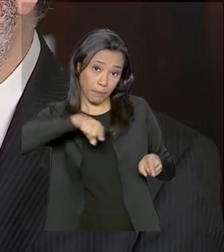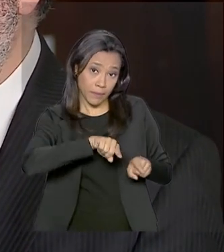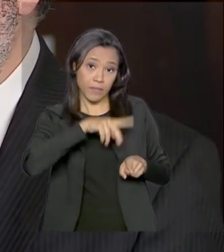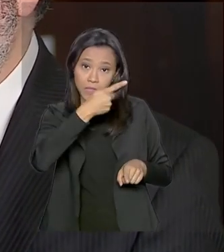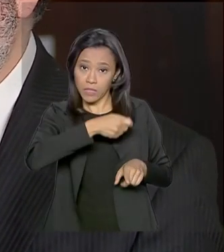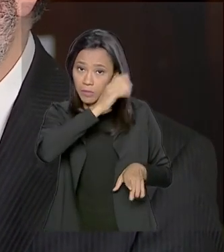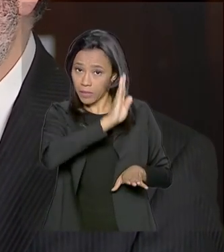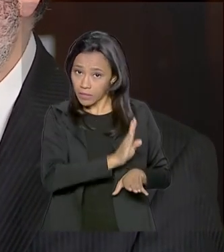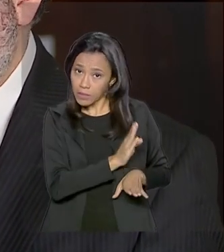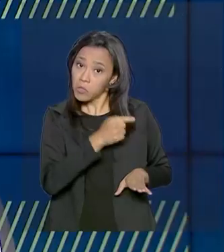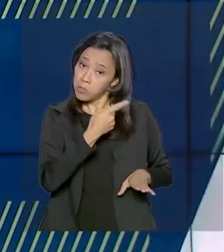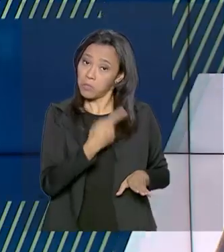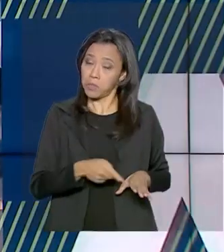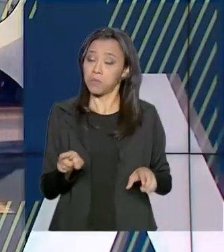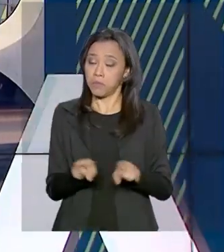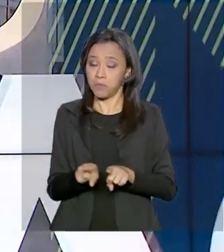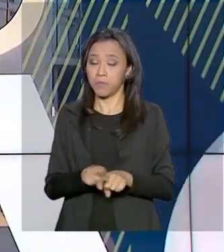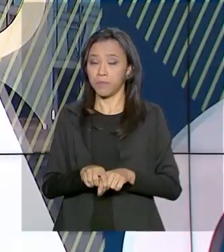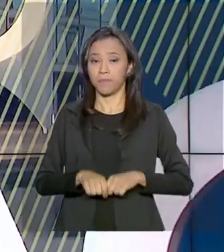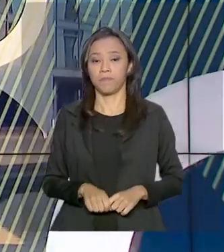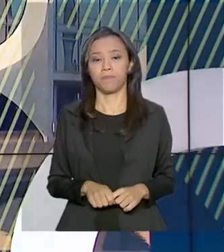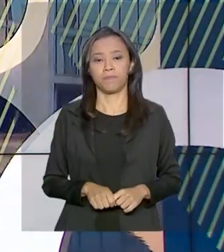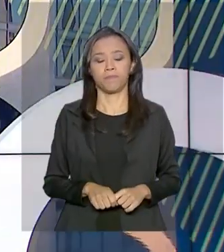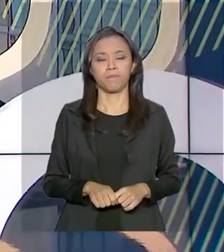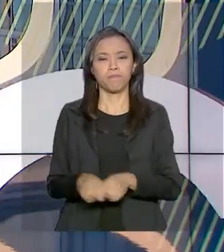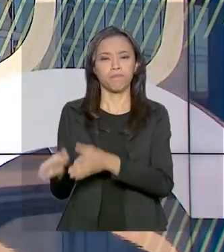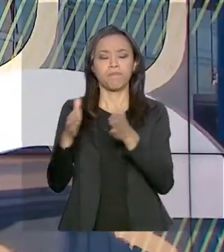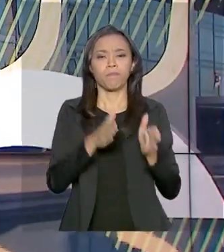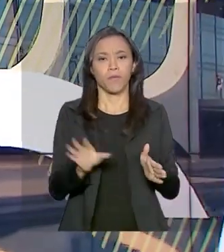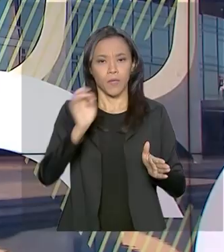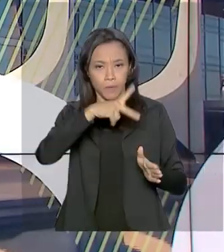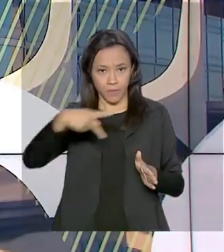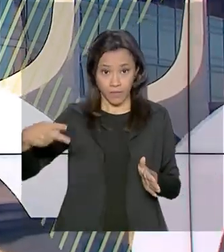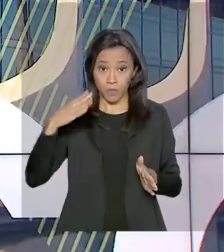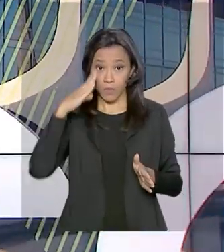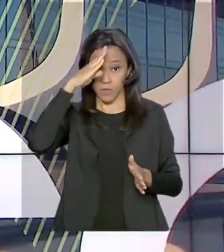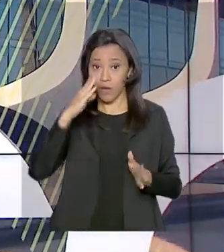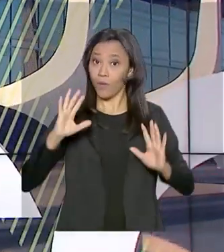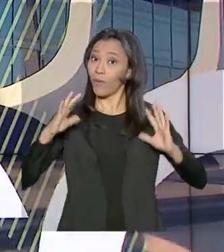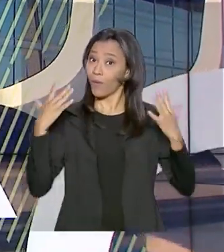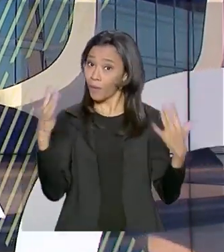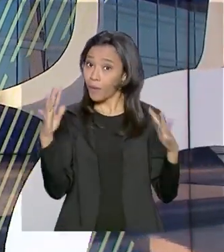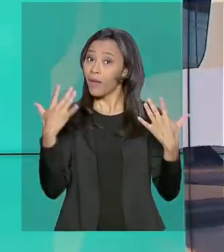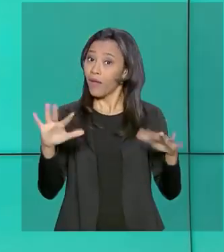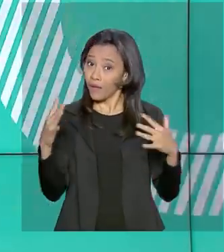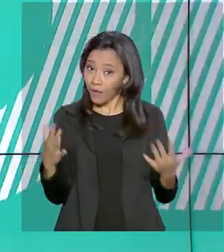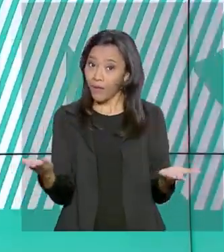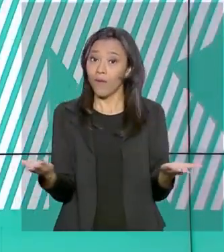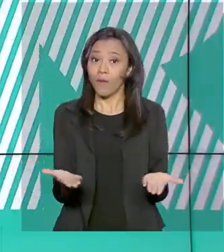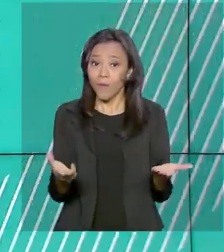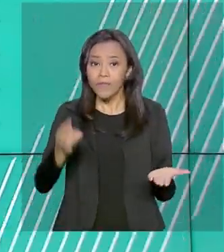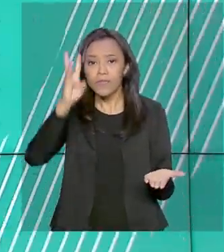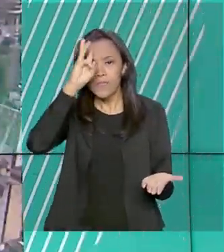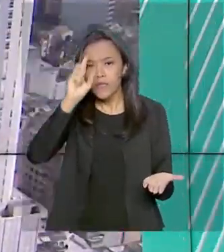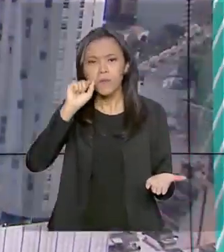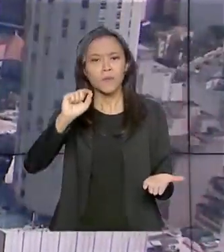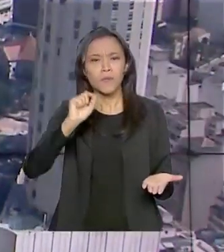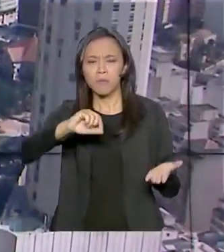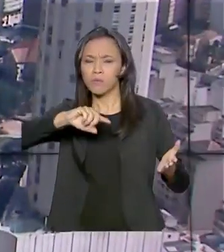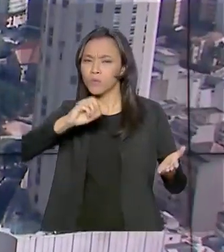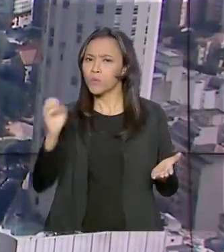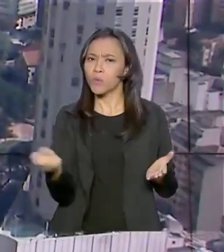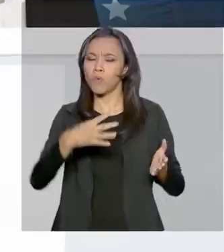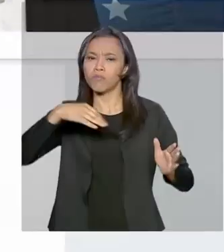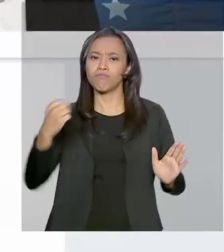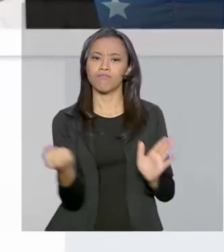que é inteiramente recíproca. E o presidente Jair Bolsonaro comemora nesta terça-feira a sanção do novo marco das